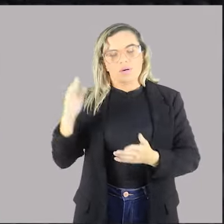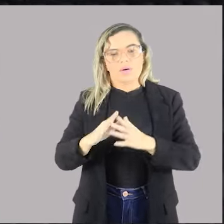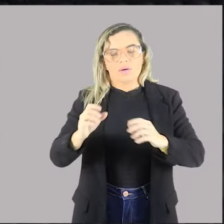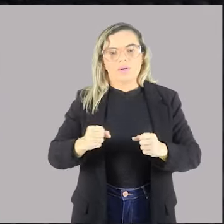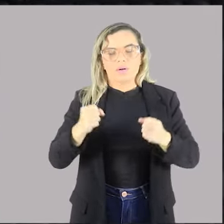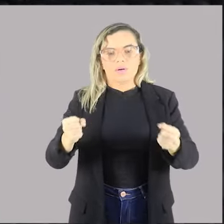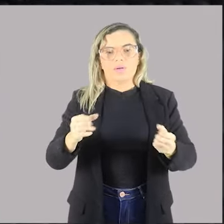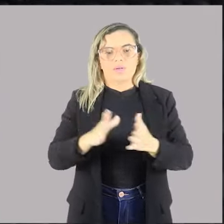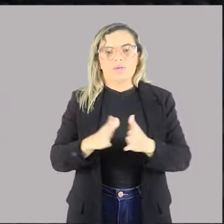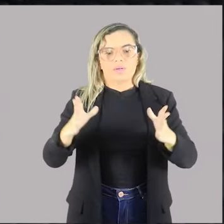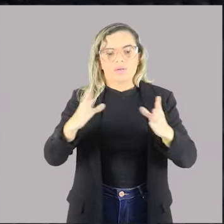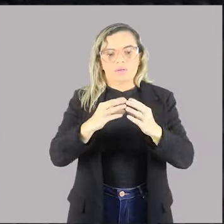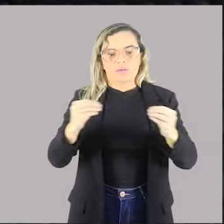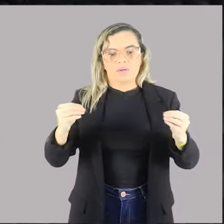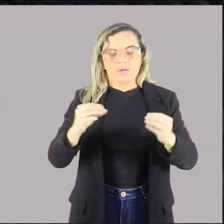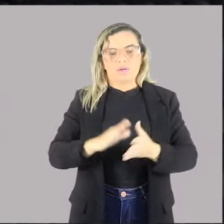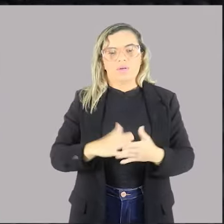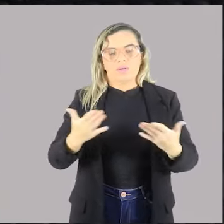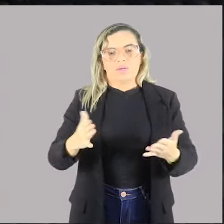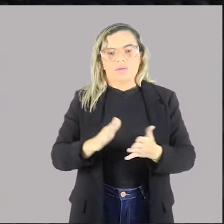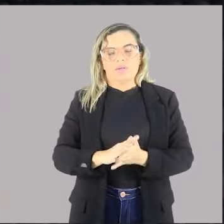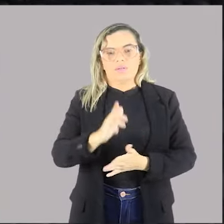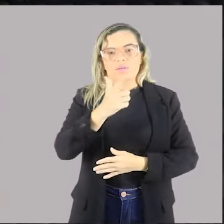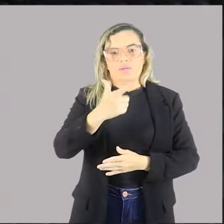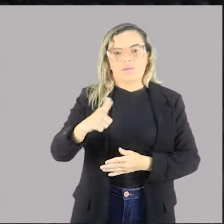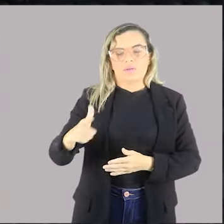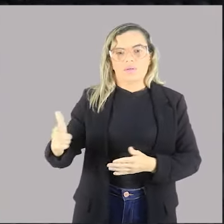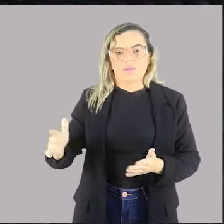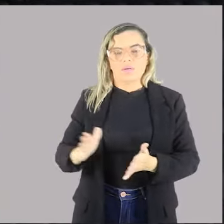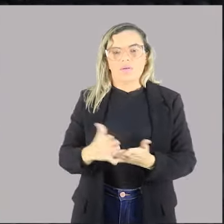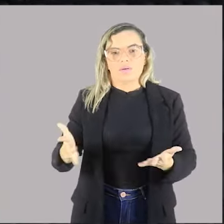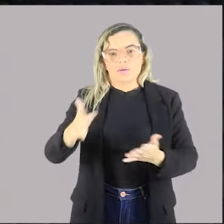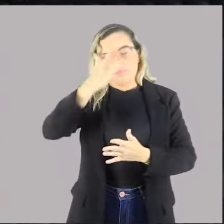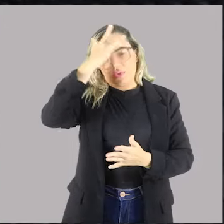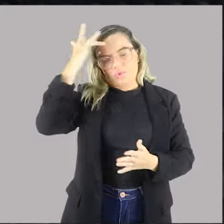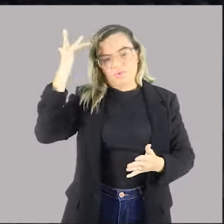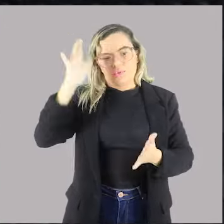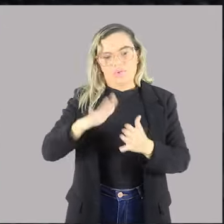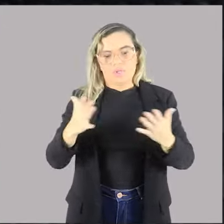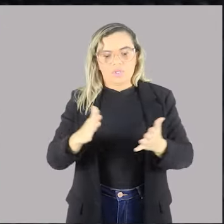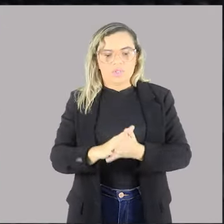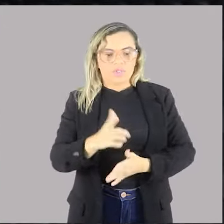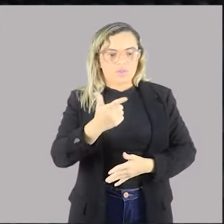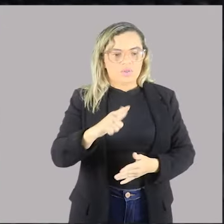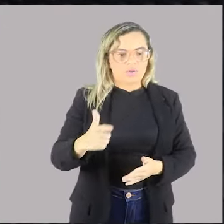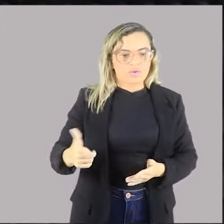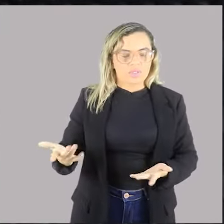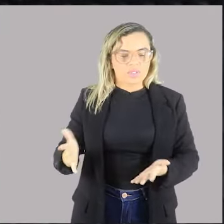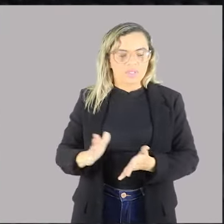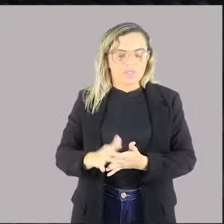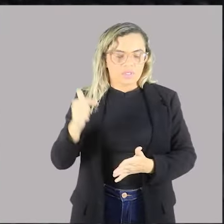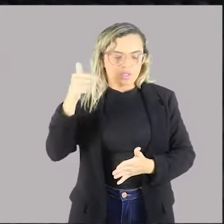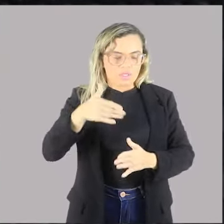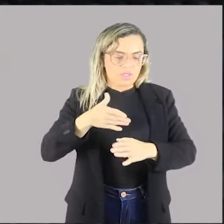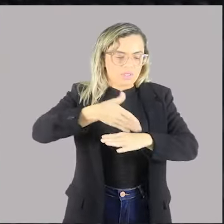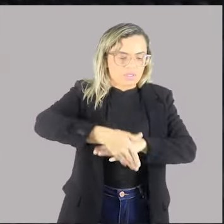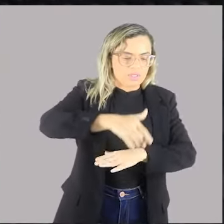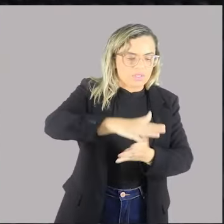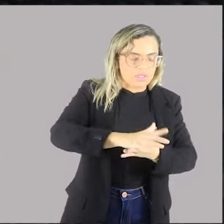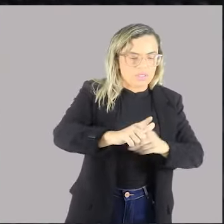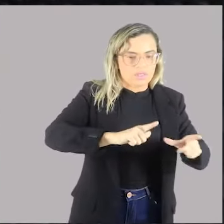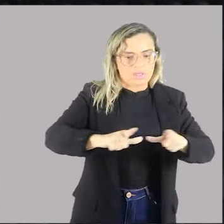pode ser extinto. Aliás, quando não há alguém ocupando. Não é possível extinguir um cargo público quando há